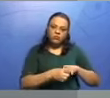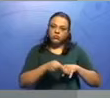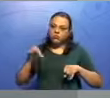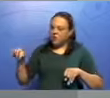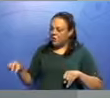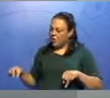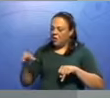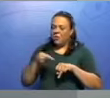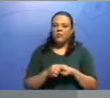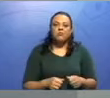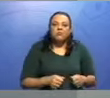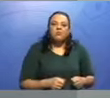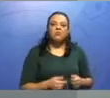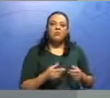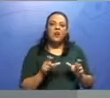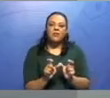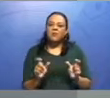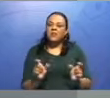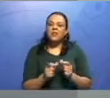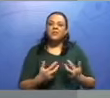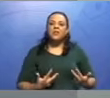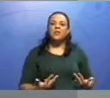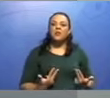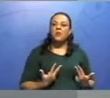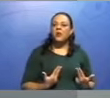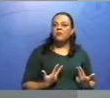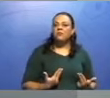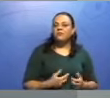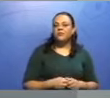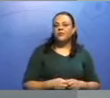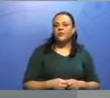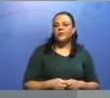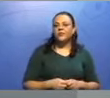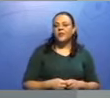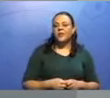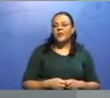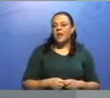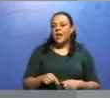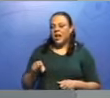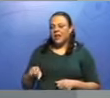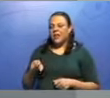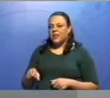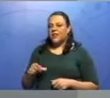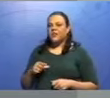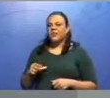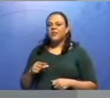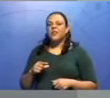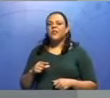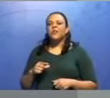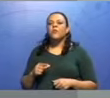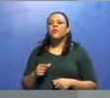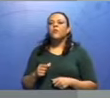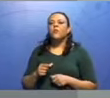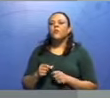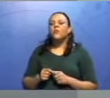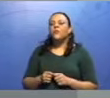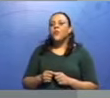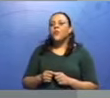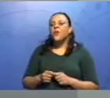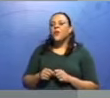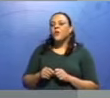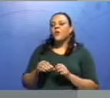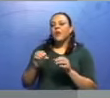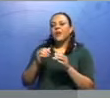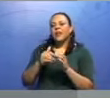continua a mesma, com sentido. Então, geralmente, ela só vai dar uma característica a mais para o verbo. Então, geralmente, os advérbios